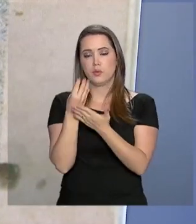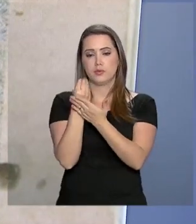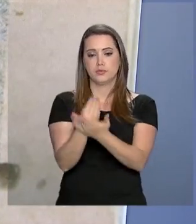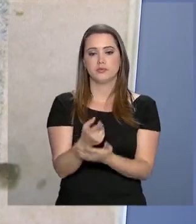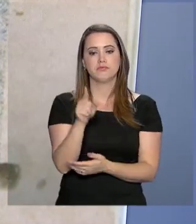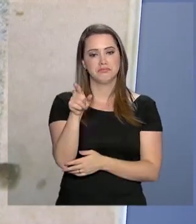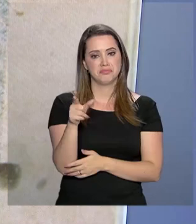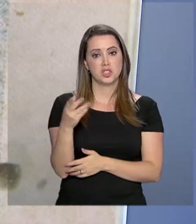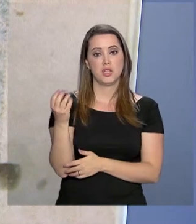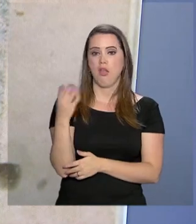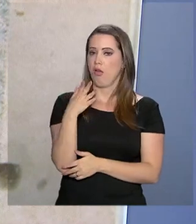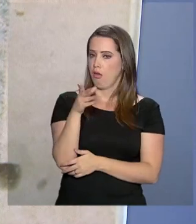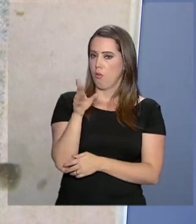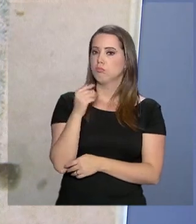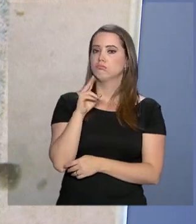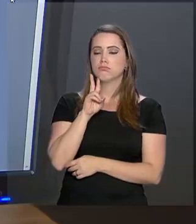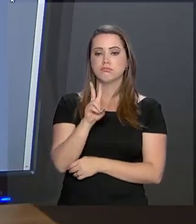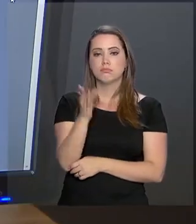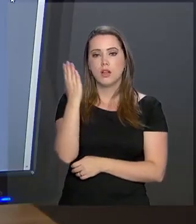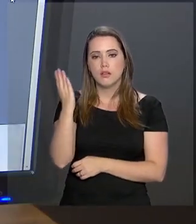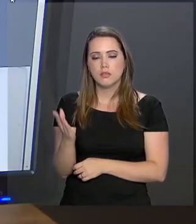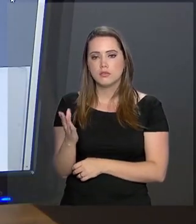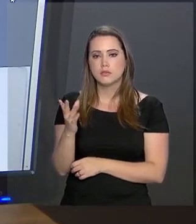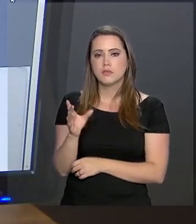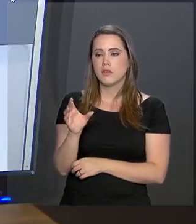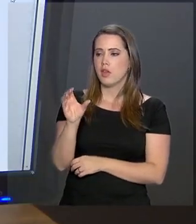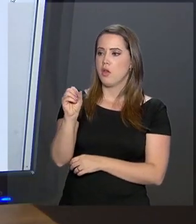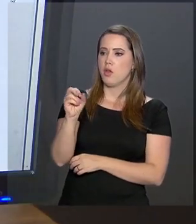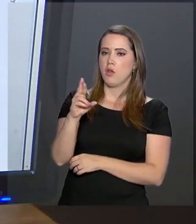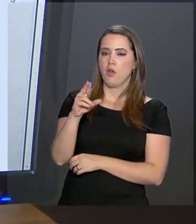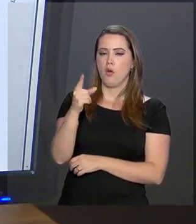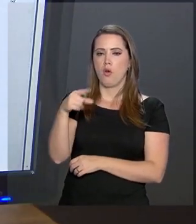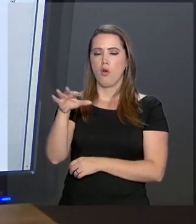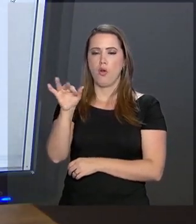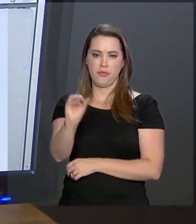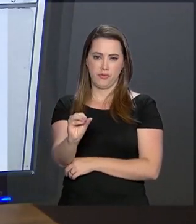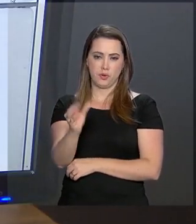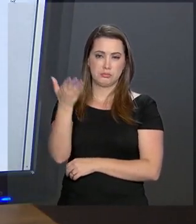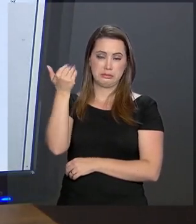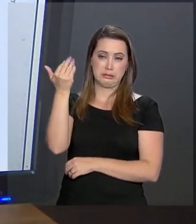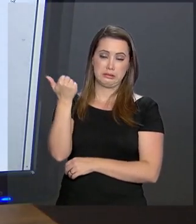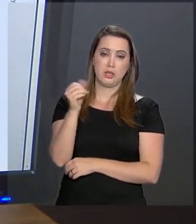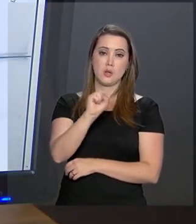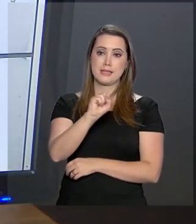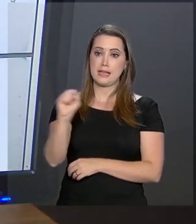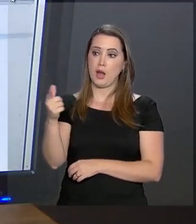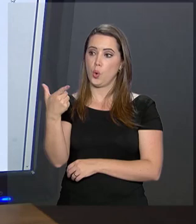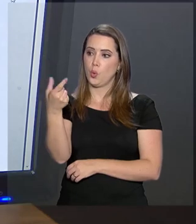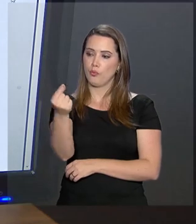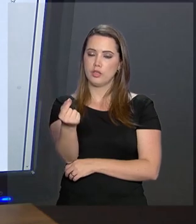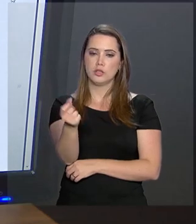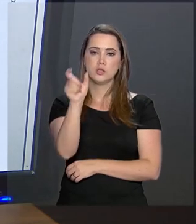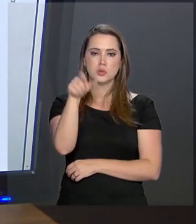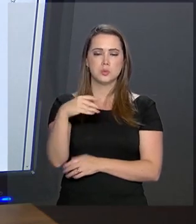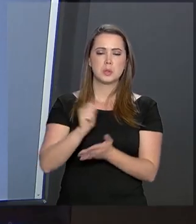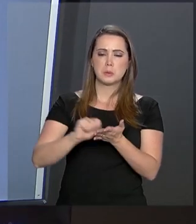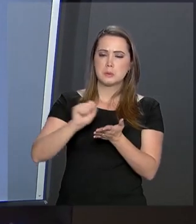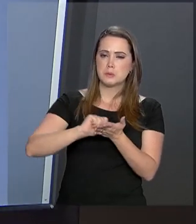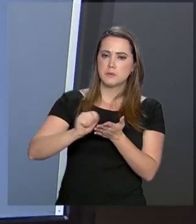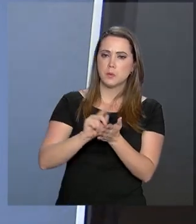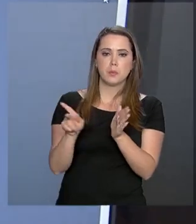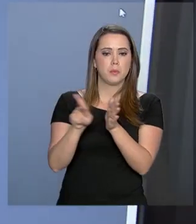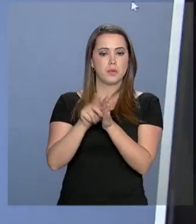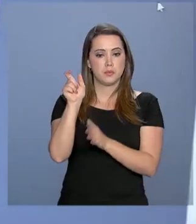títulos, raridades como o Cordel Orphan, foi escrito com requinte no começo do século XX por seu grandioso autor.